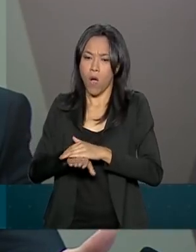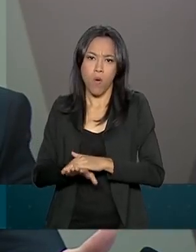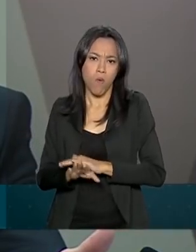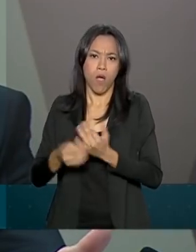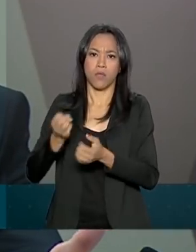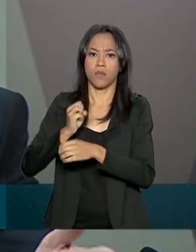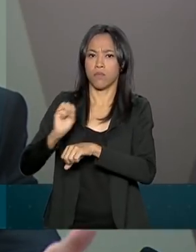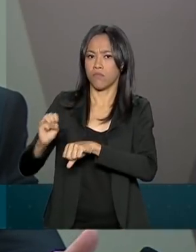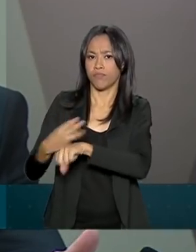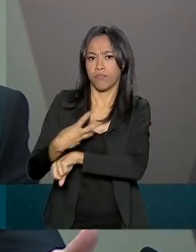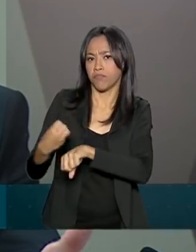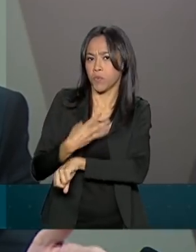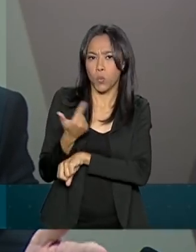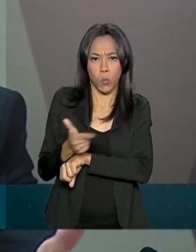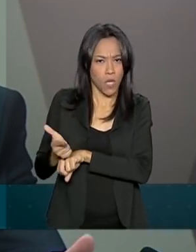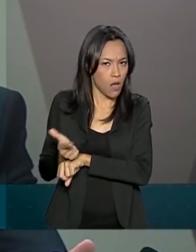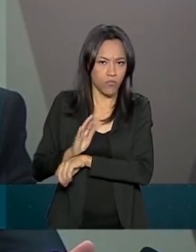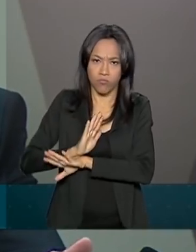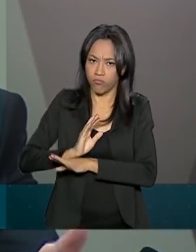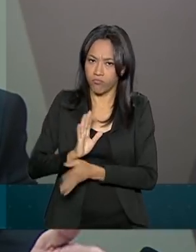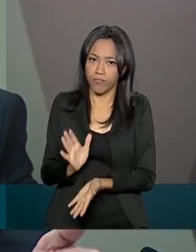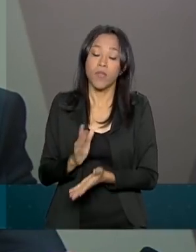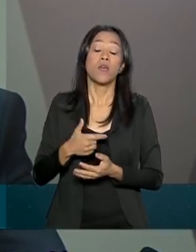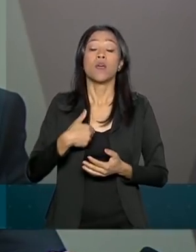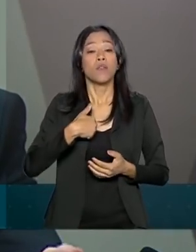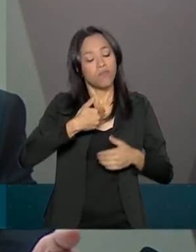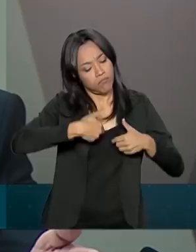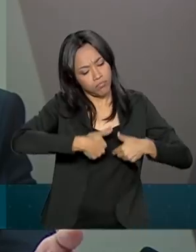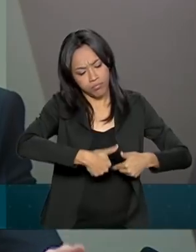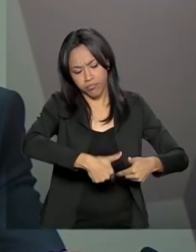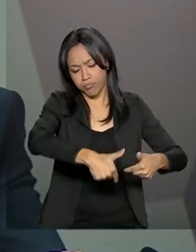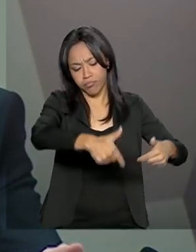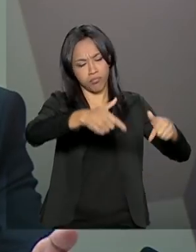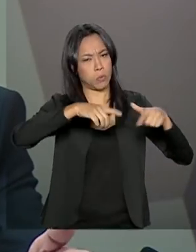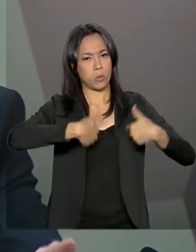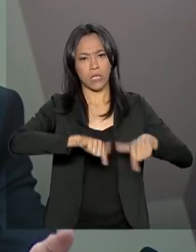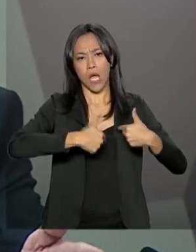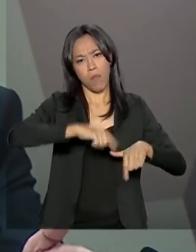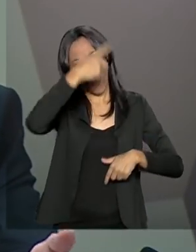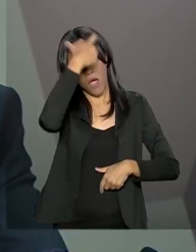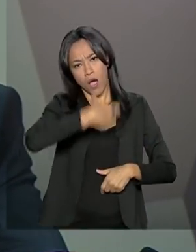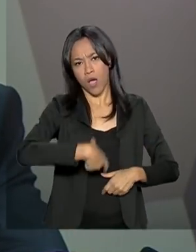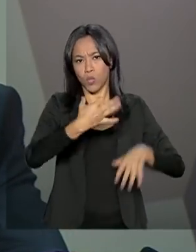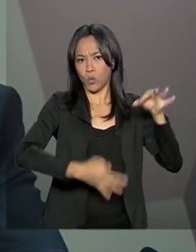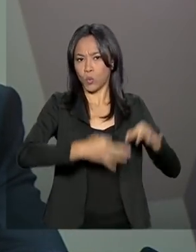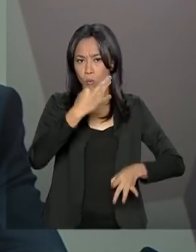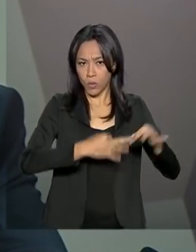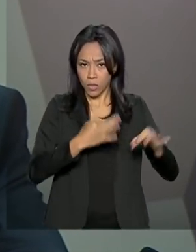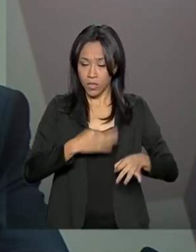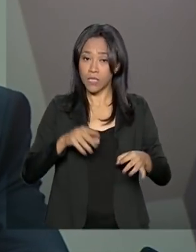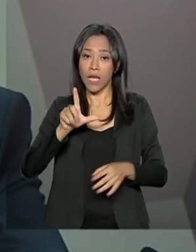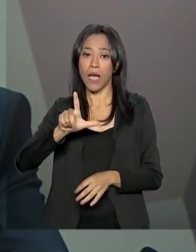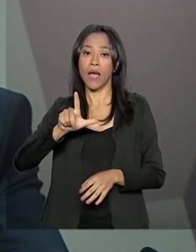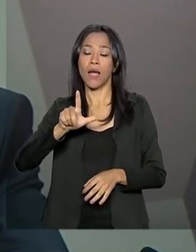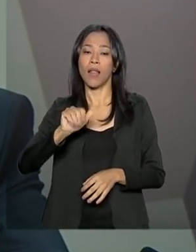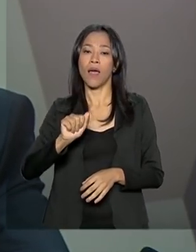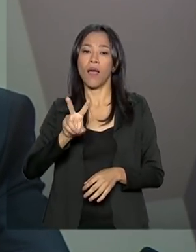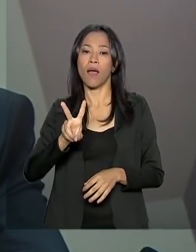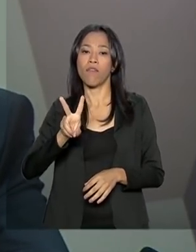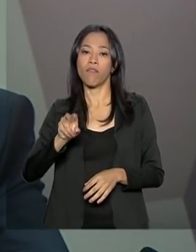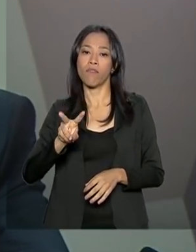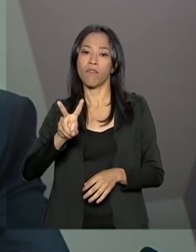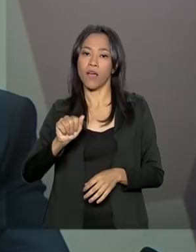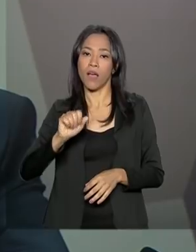assegurar é que, na condução dos trabalhos como juiz, no âmbito da Operação Lava Jato, eu sempre